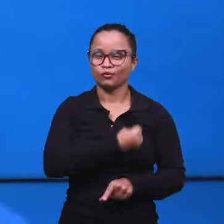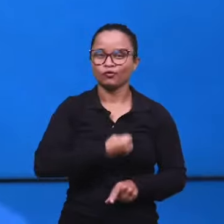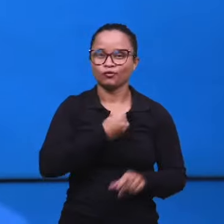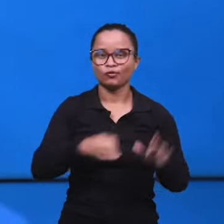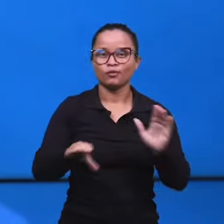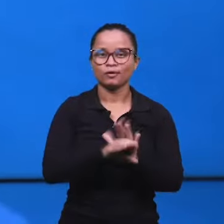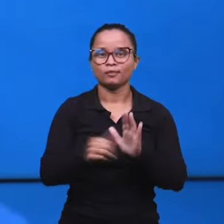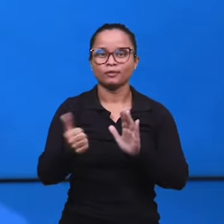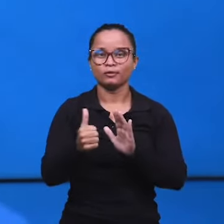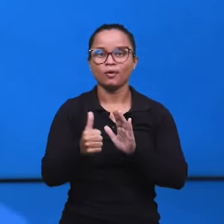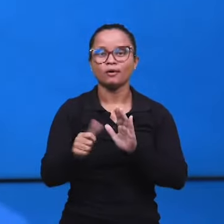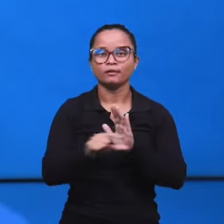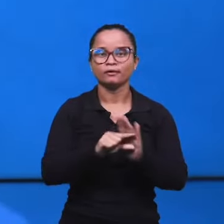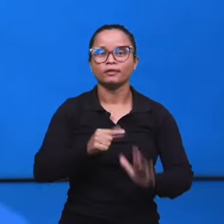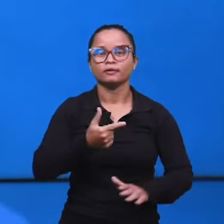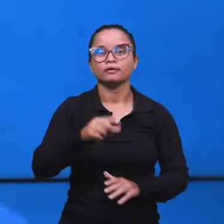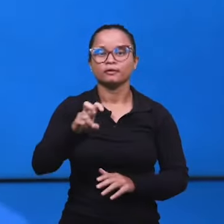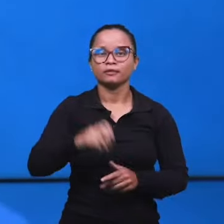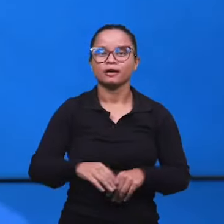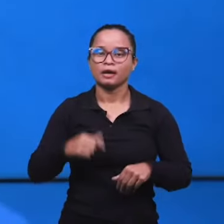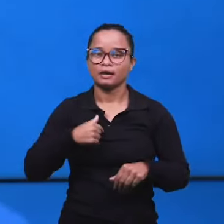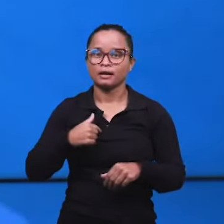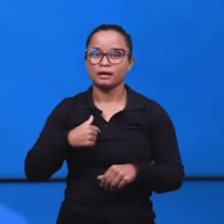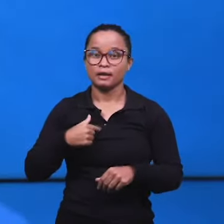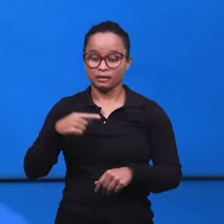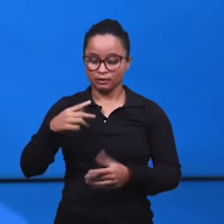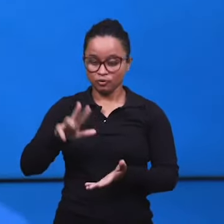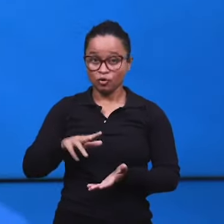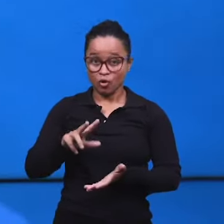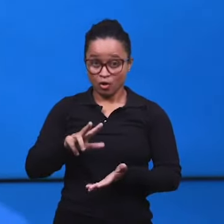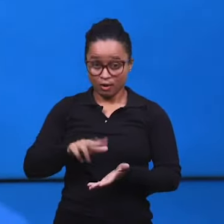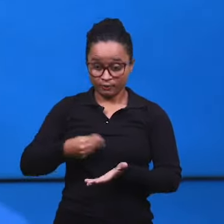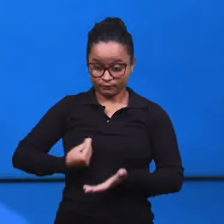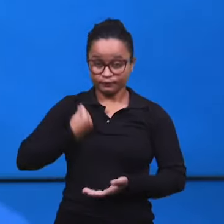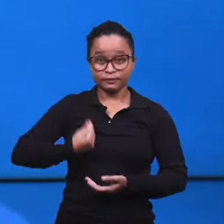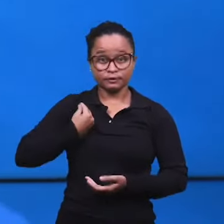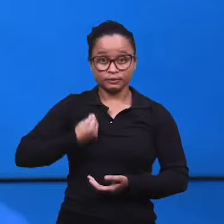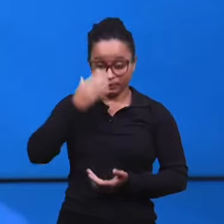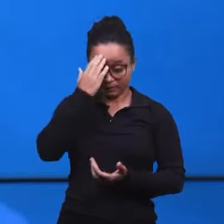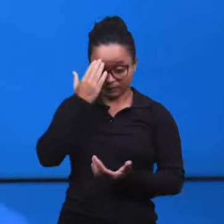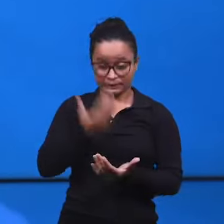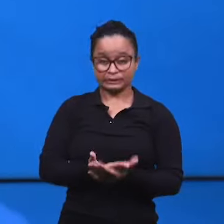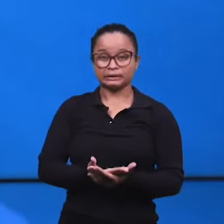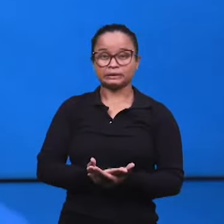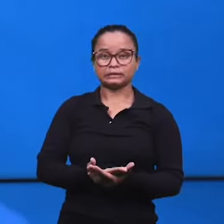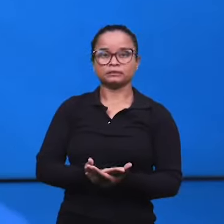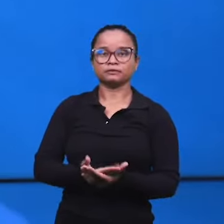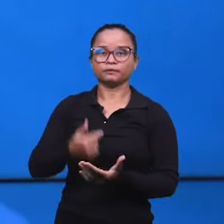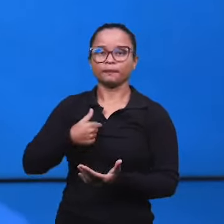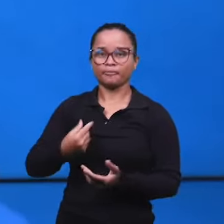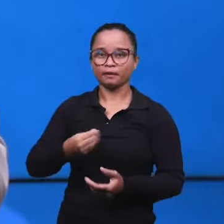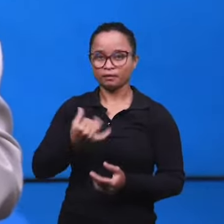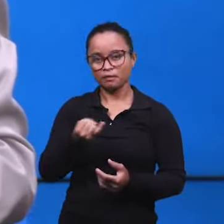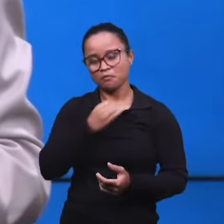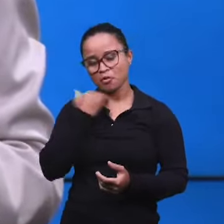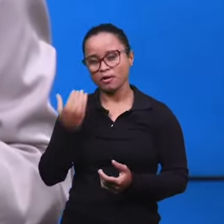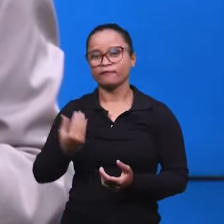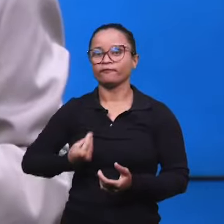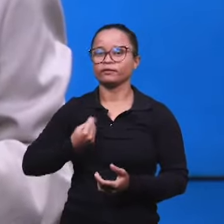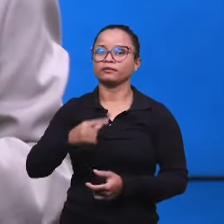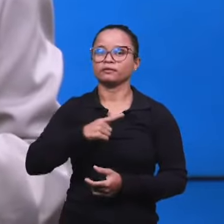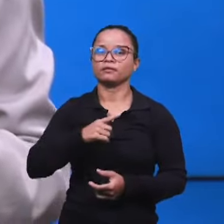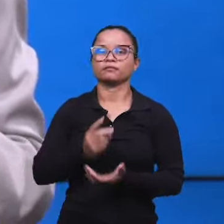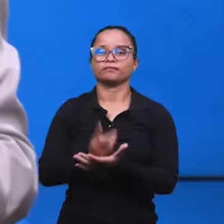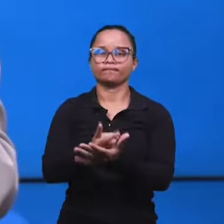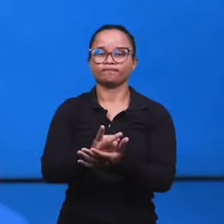11, verso 25. Eu sou a ressurreição e a vida, e quem crê em mim, ainda que esteja morto, viverá. Obrigado, irmã,